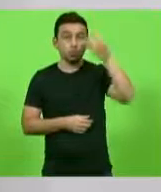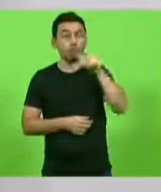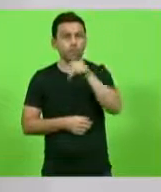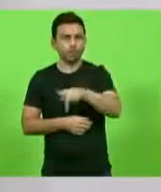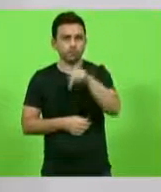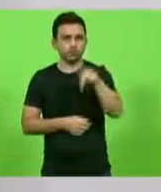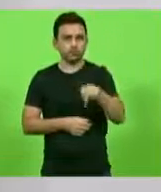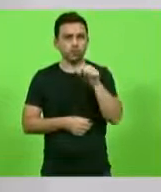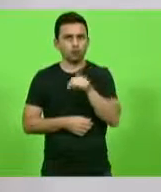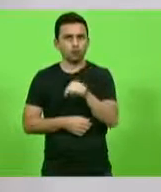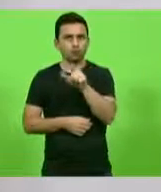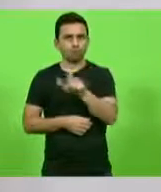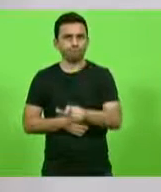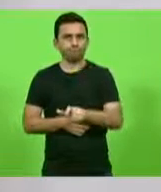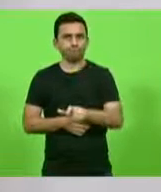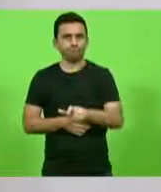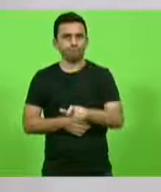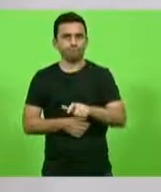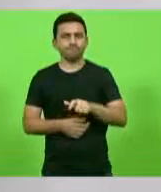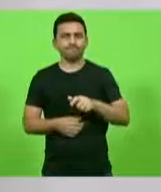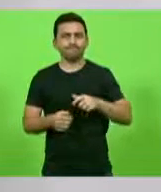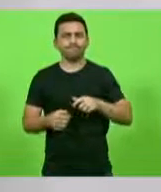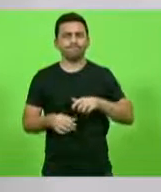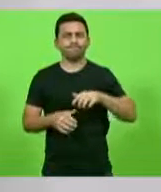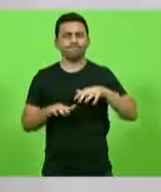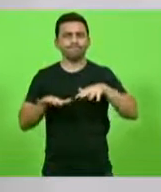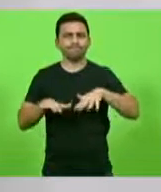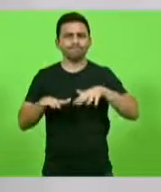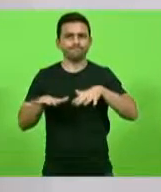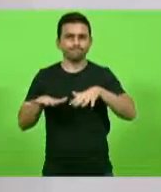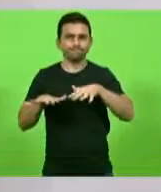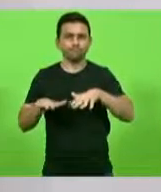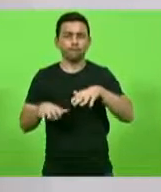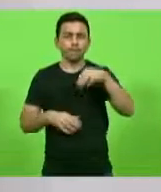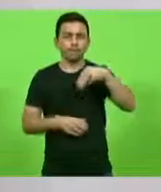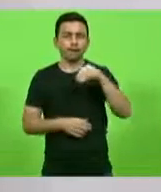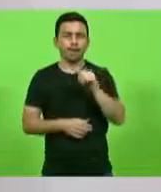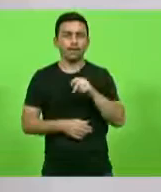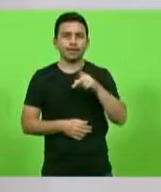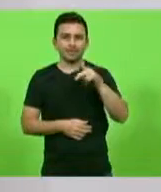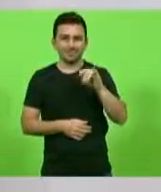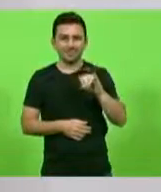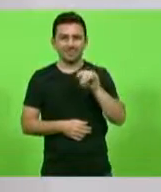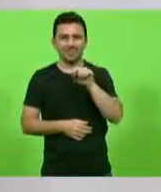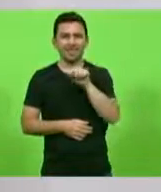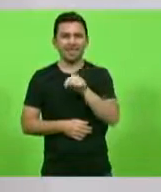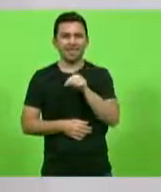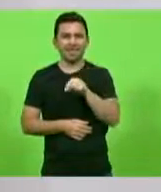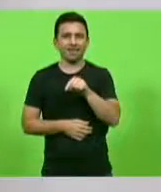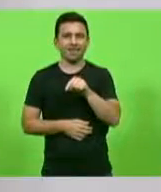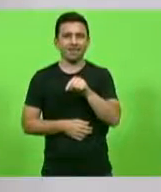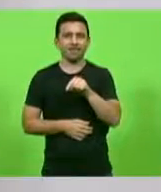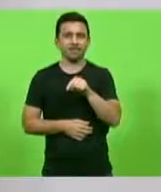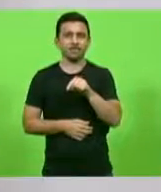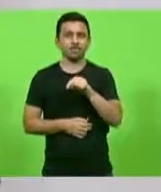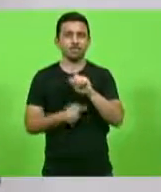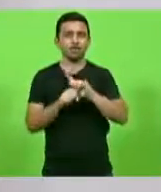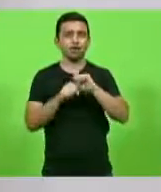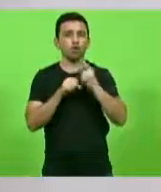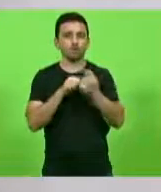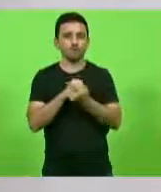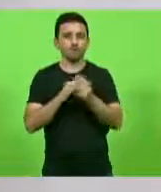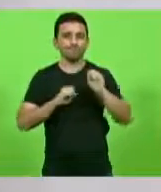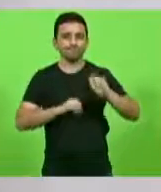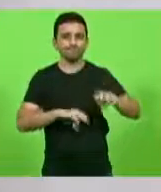militante de nome Mike Sander, professor de geografia